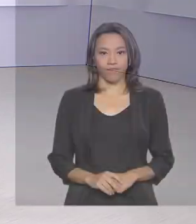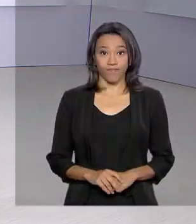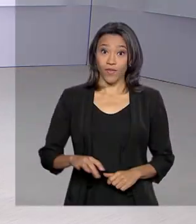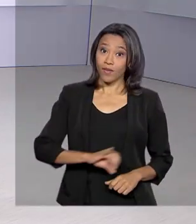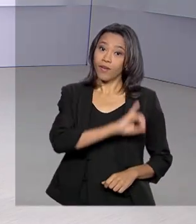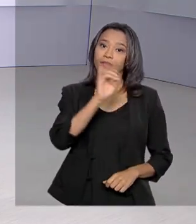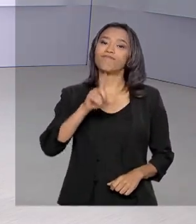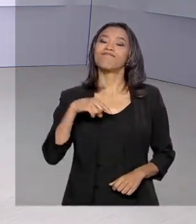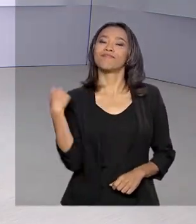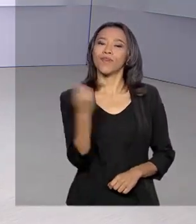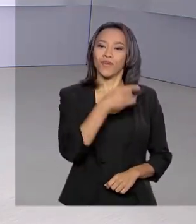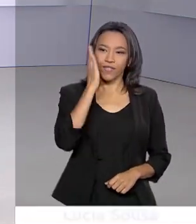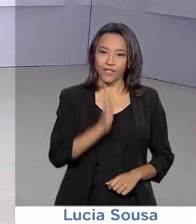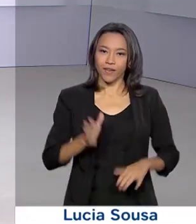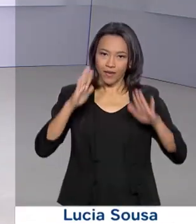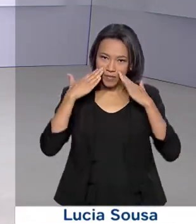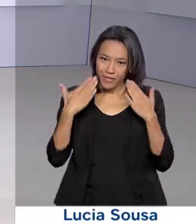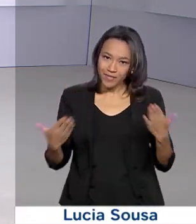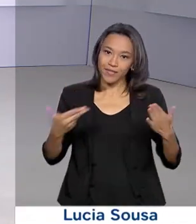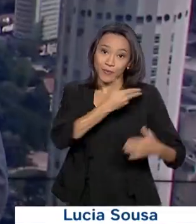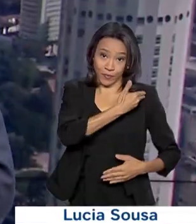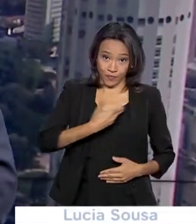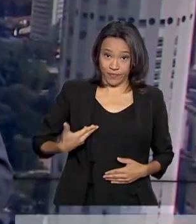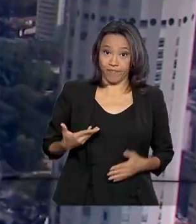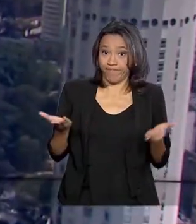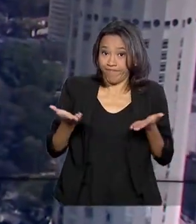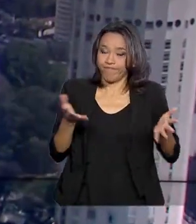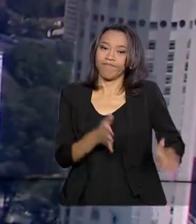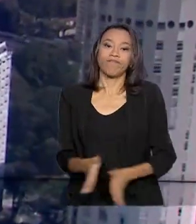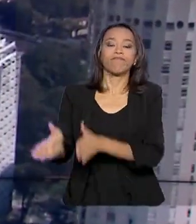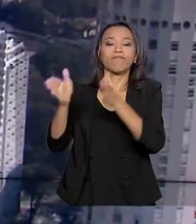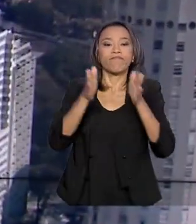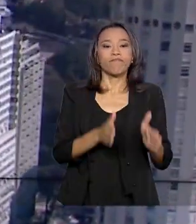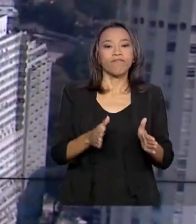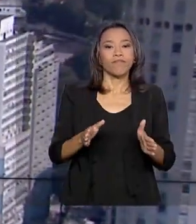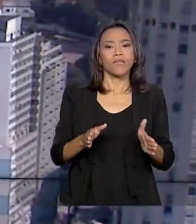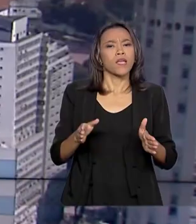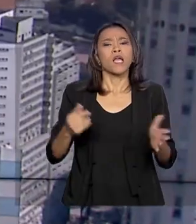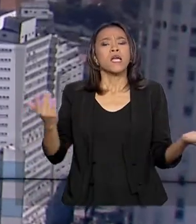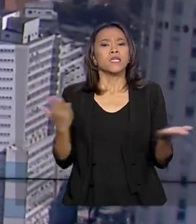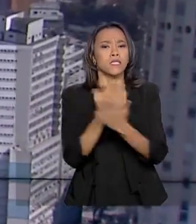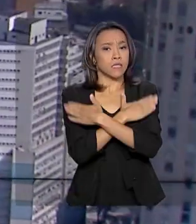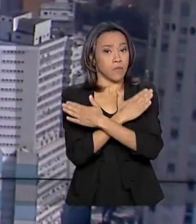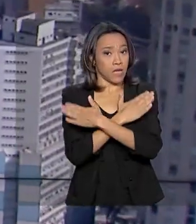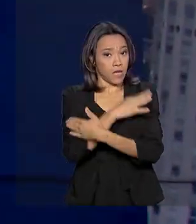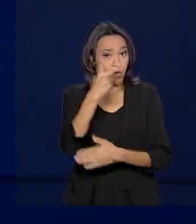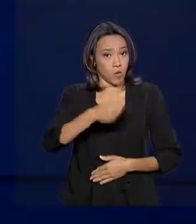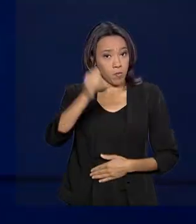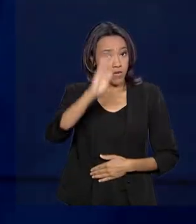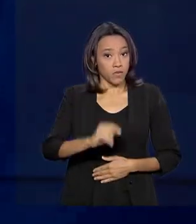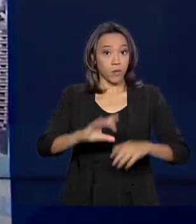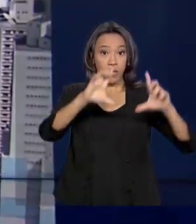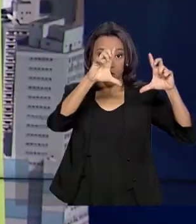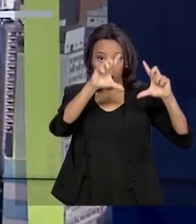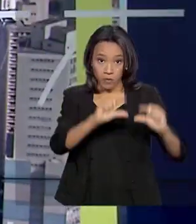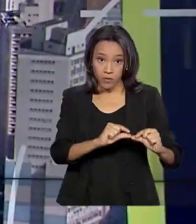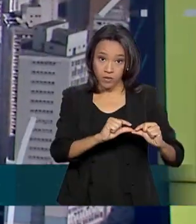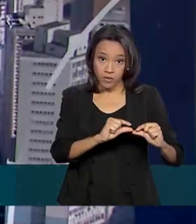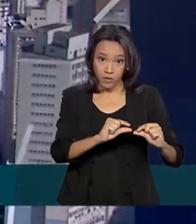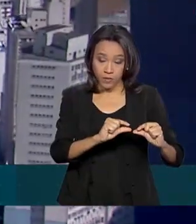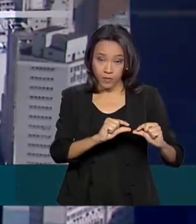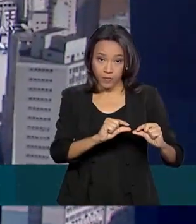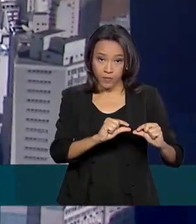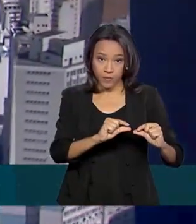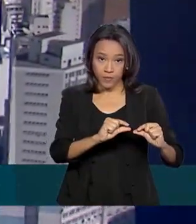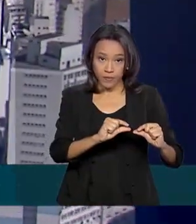Olá, já estamos no ar com o governo agora. A taxa de desemprego no Brasil caiu no primeiro trimestre, aliás, no